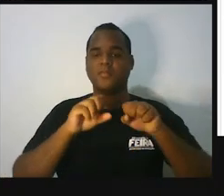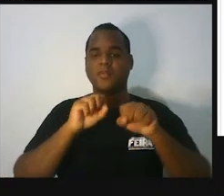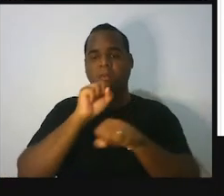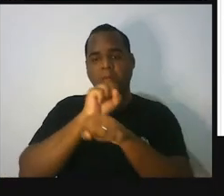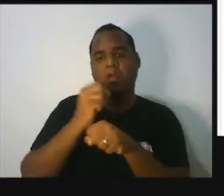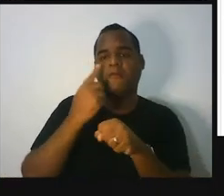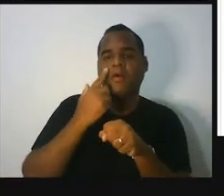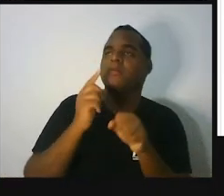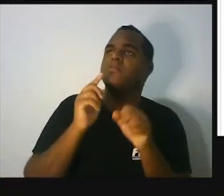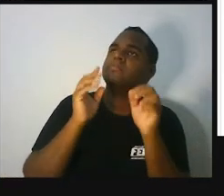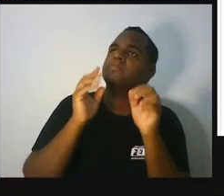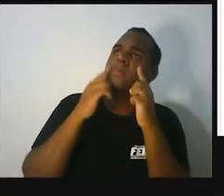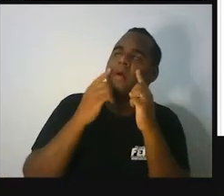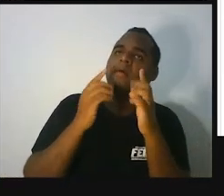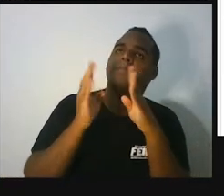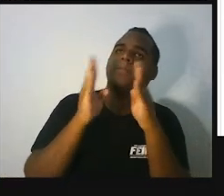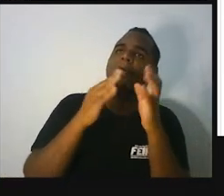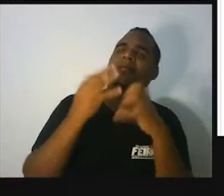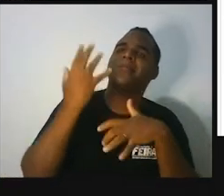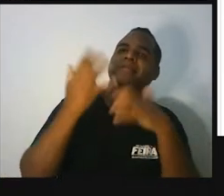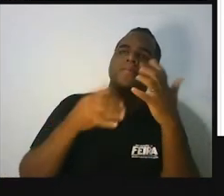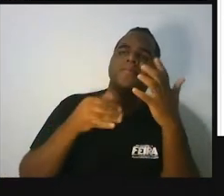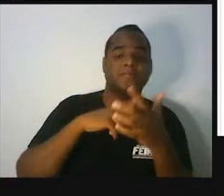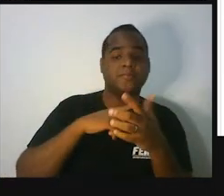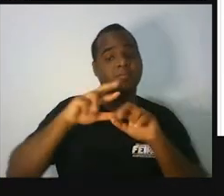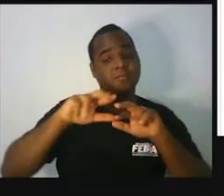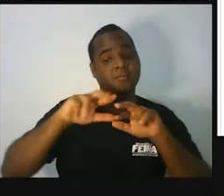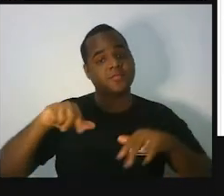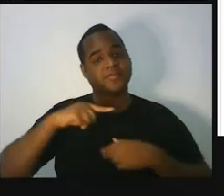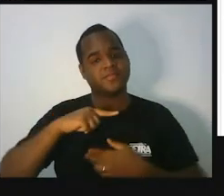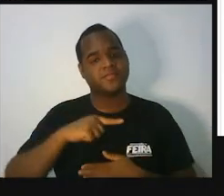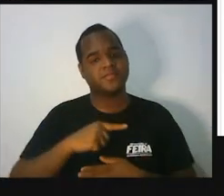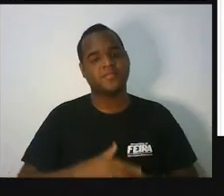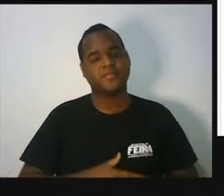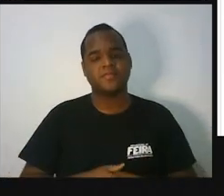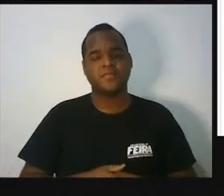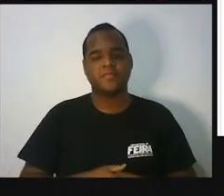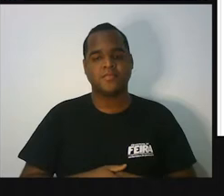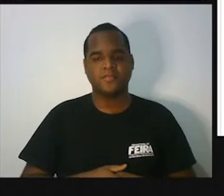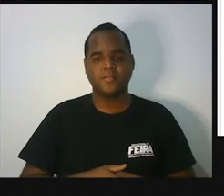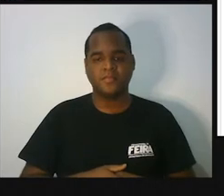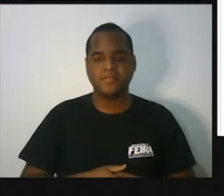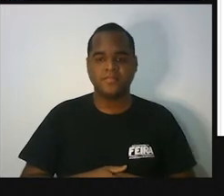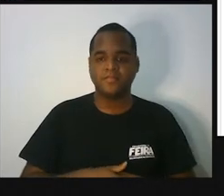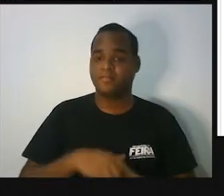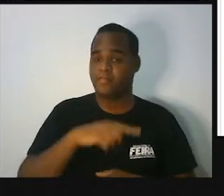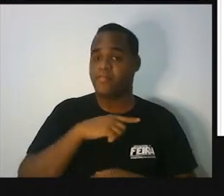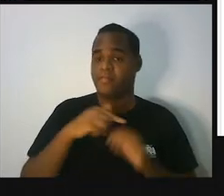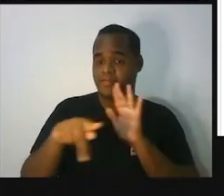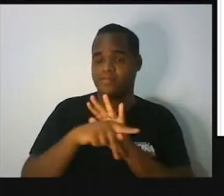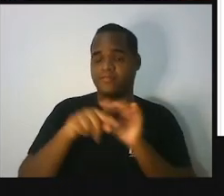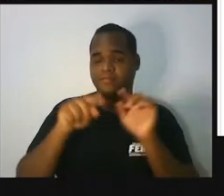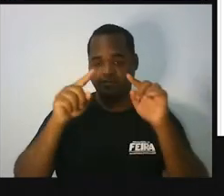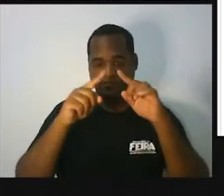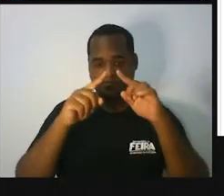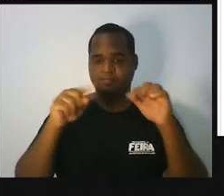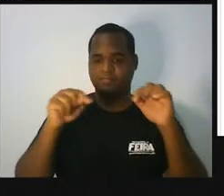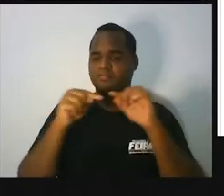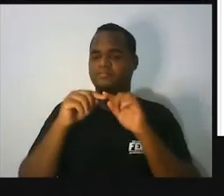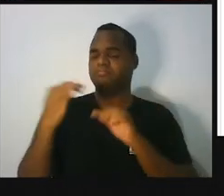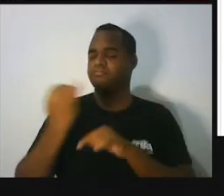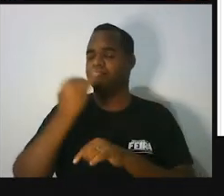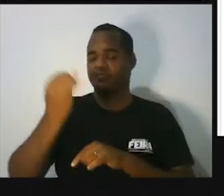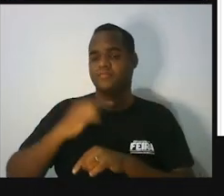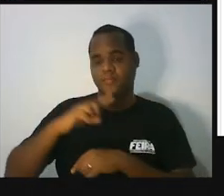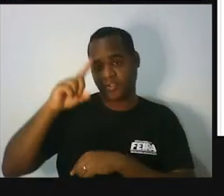direitinho, existem outras aí, certo? Então, o triângulo, ele faz parte, sim, do mundo real, ele